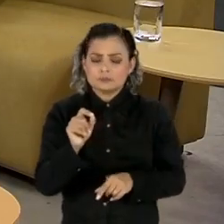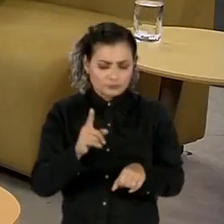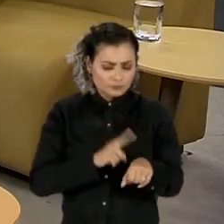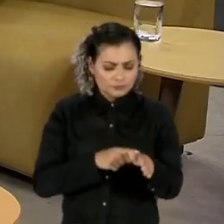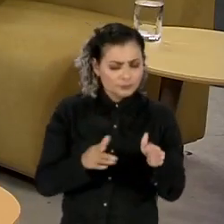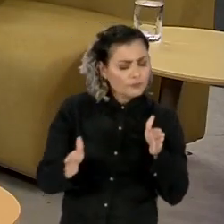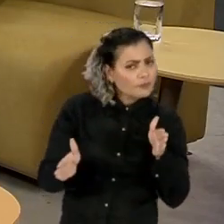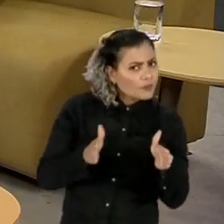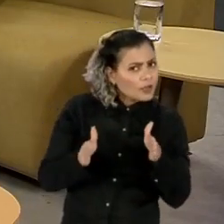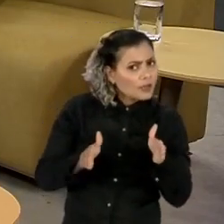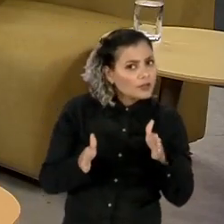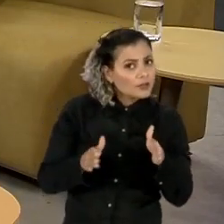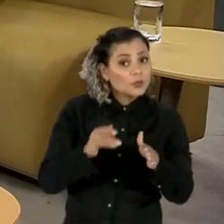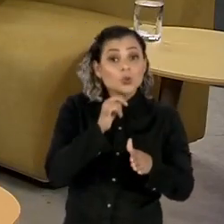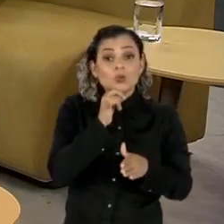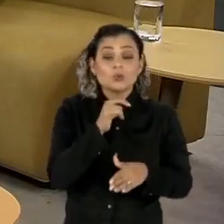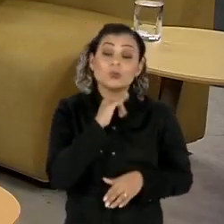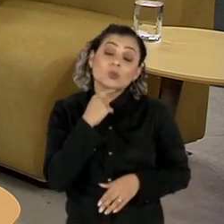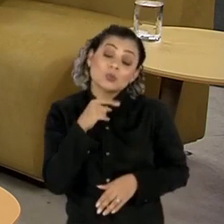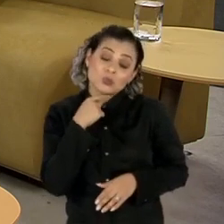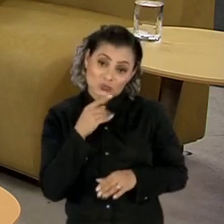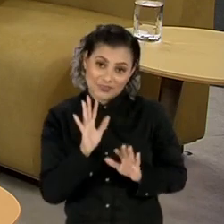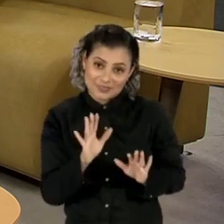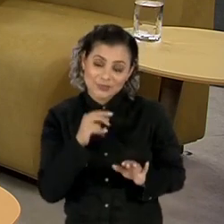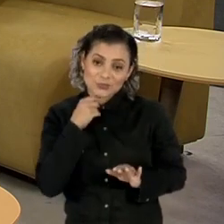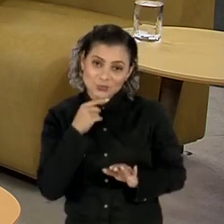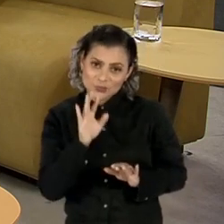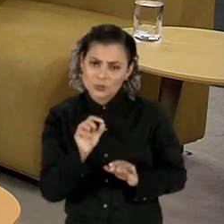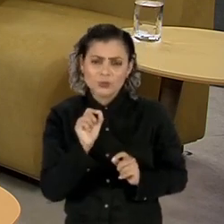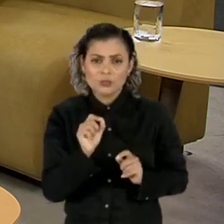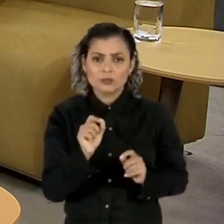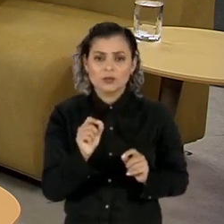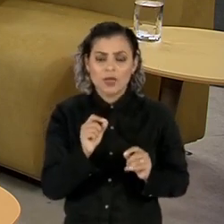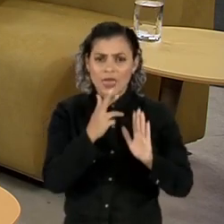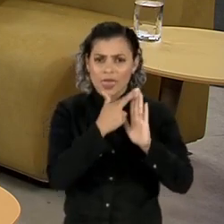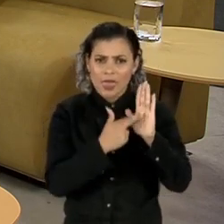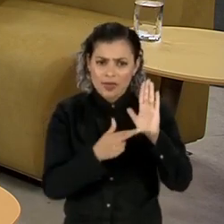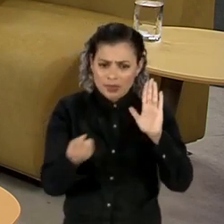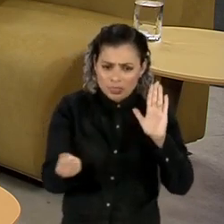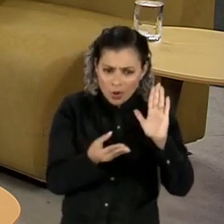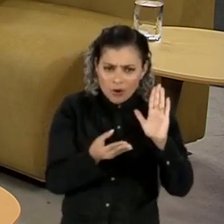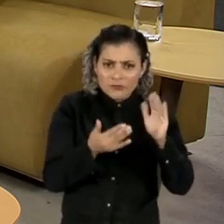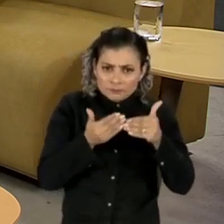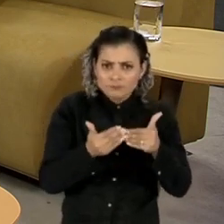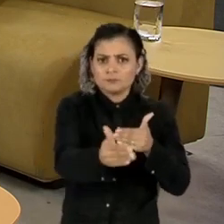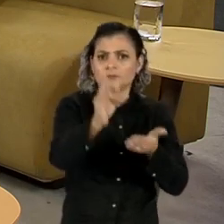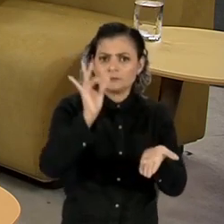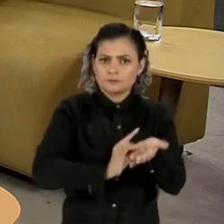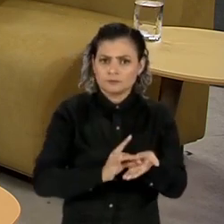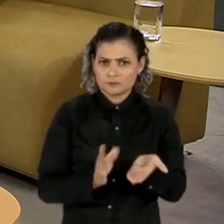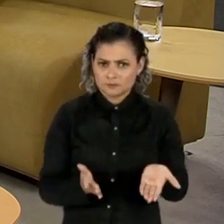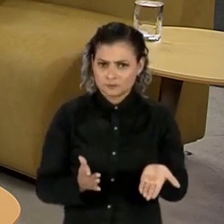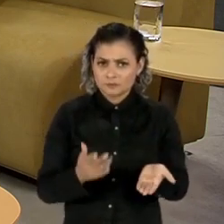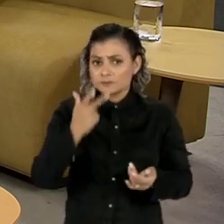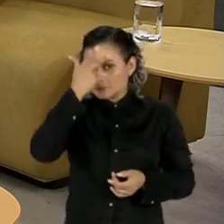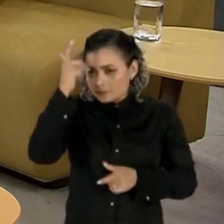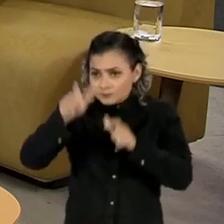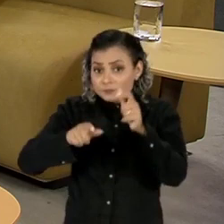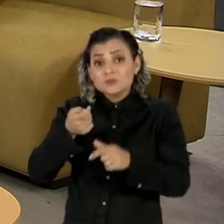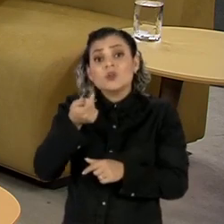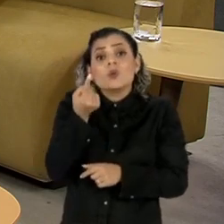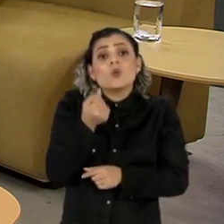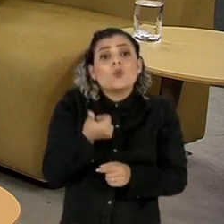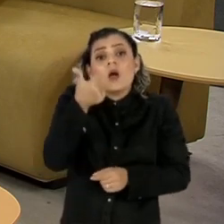momento, esquece uma dúvida, né? A partir de que momento essas novas regras passam a valer? As pessoas que estão há um mês de